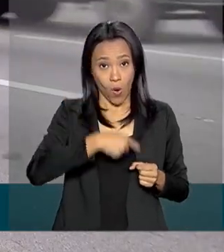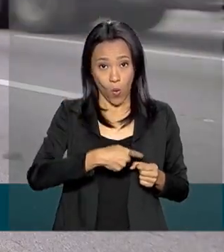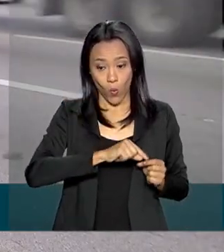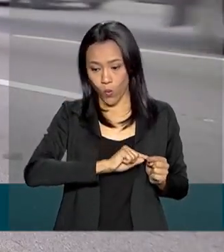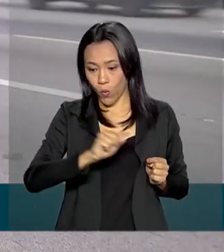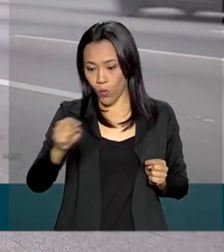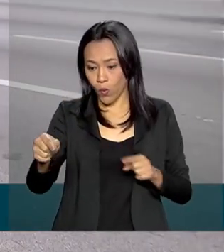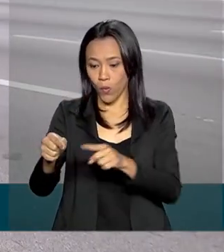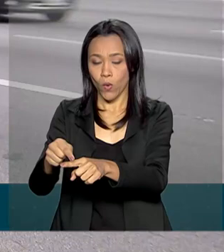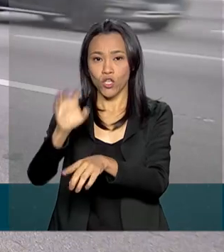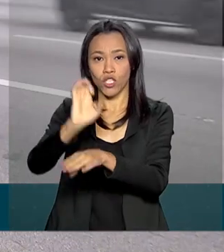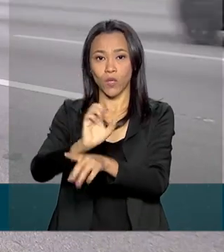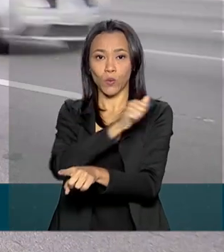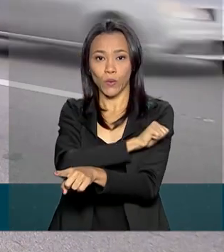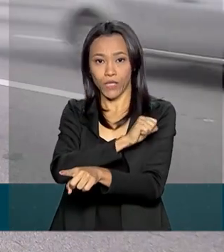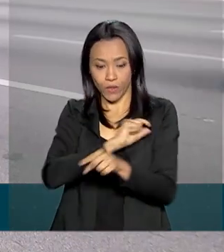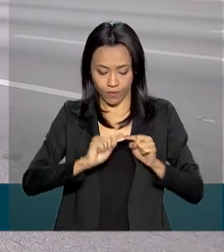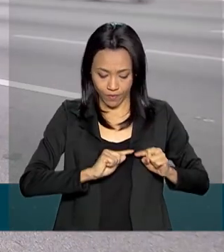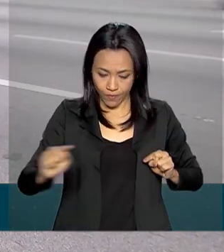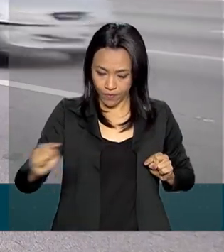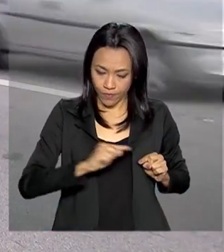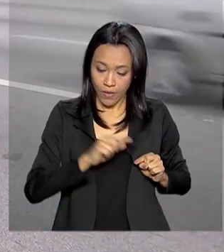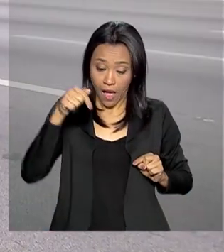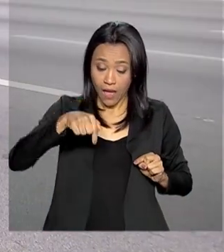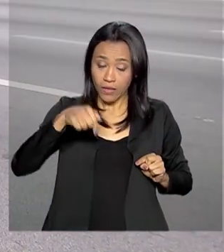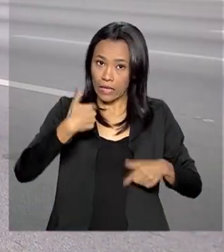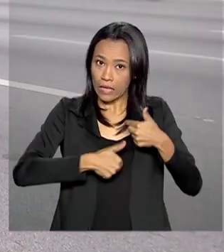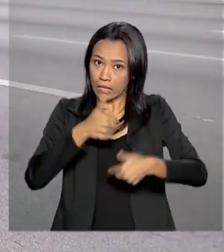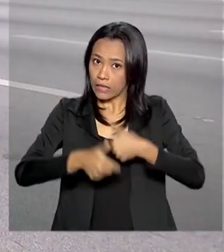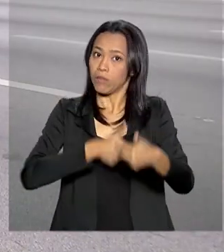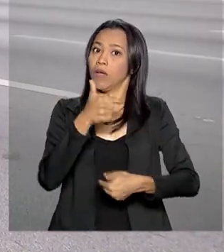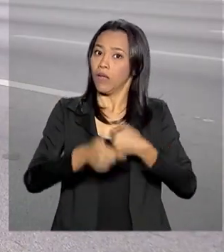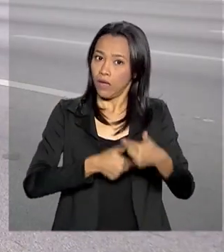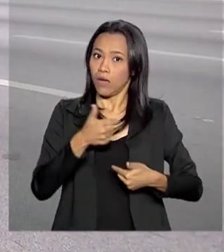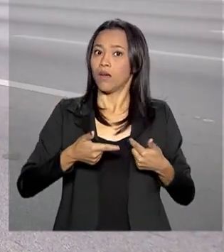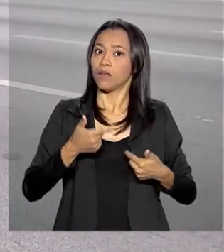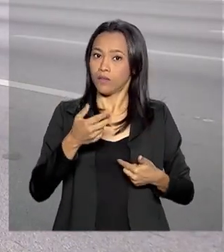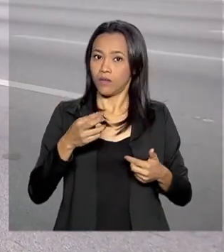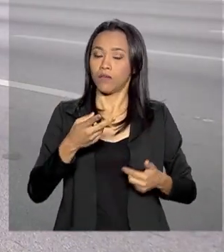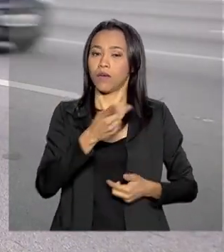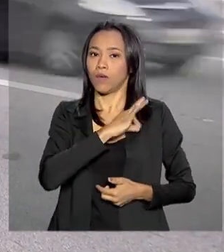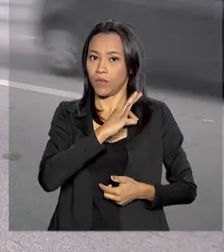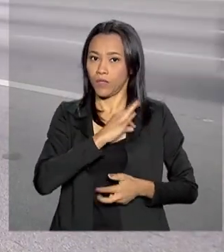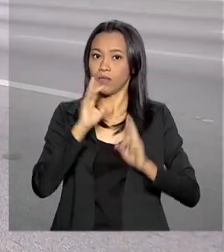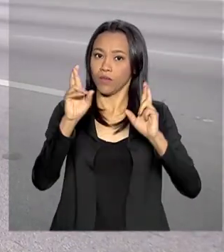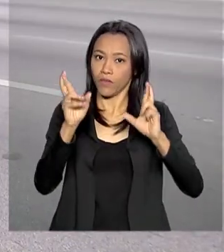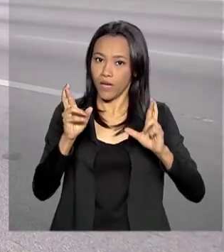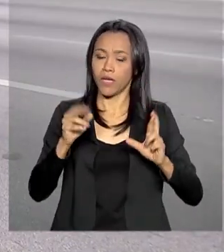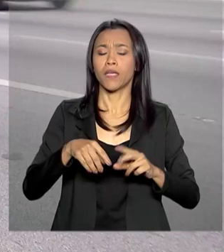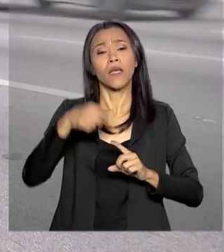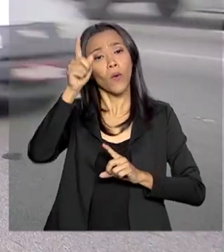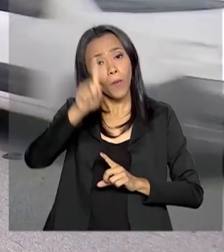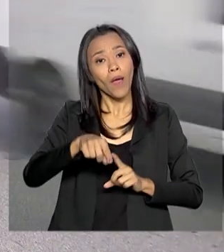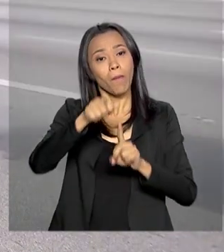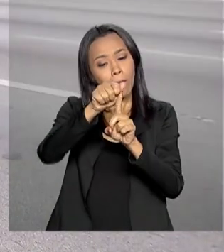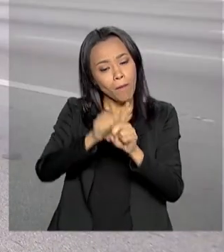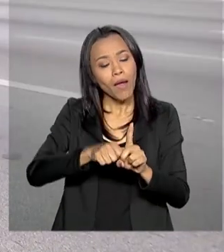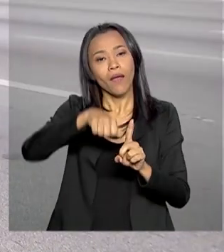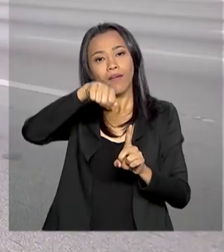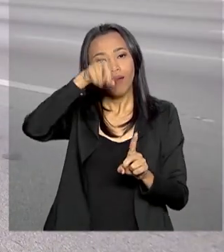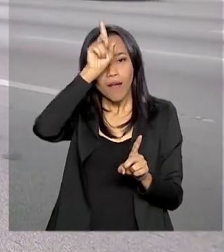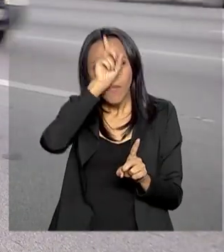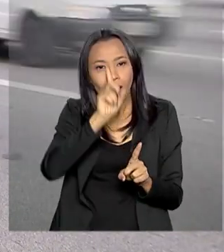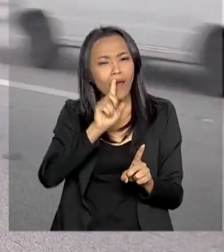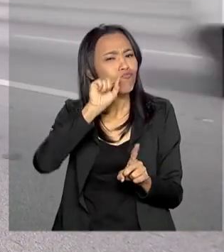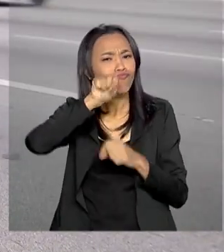Janeiro, onde a Polícia Rodoviária Federal tem feito várias ações da campanha Maio Amarelo. O objetivo principal é chamar a atenção para os